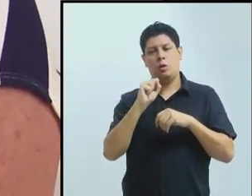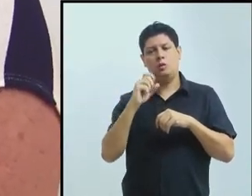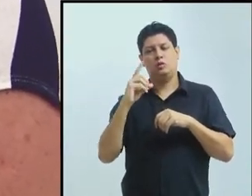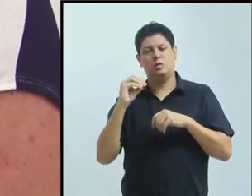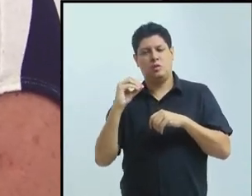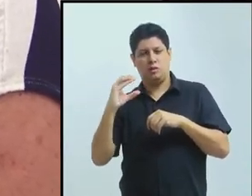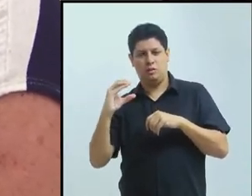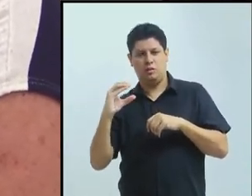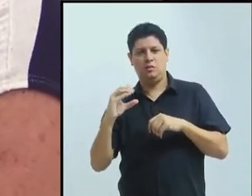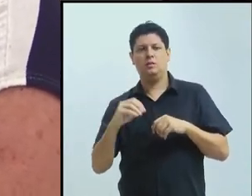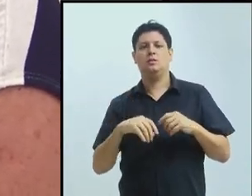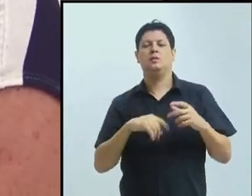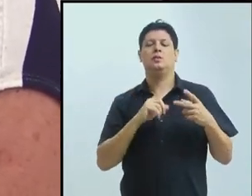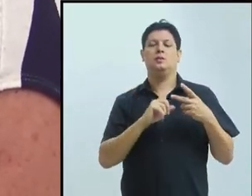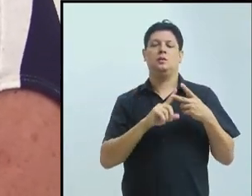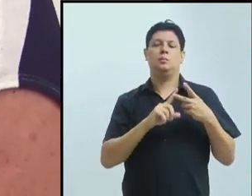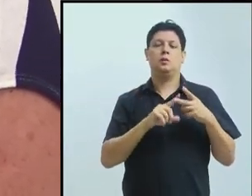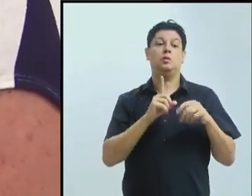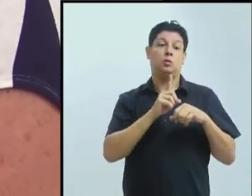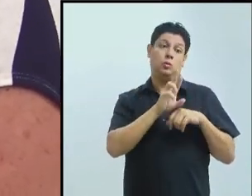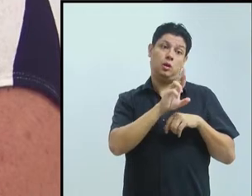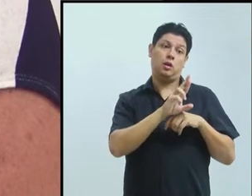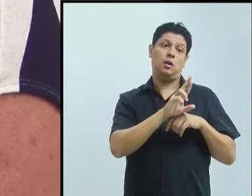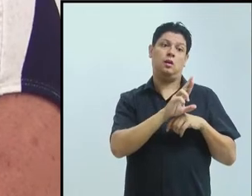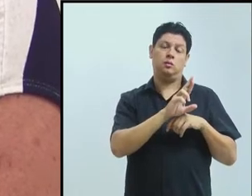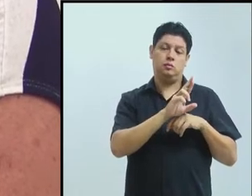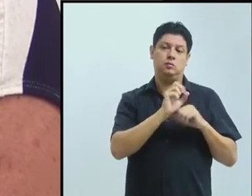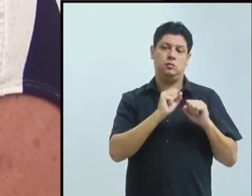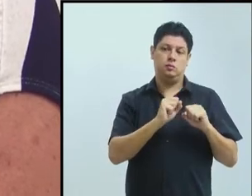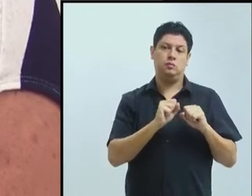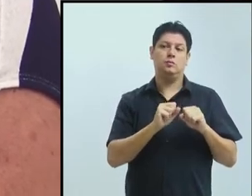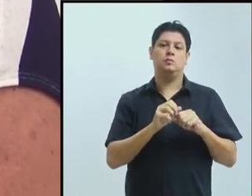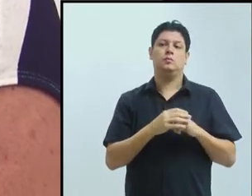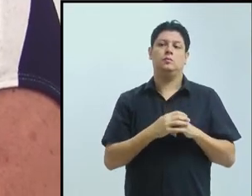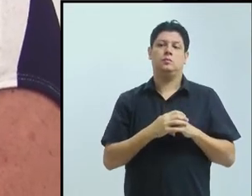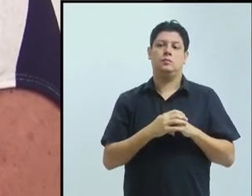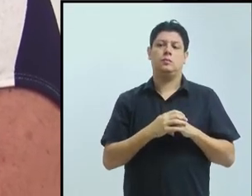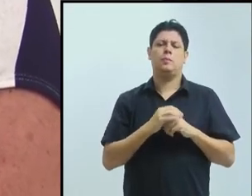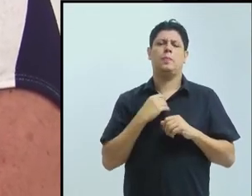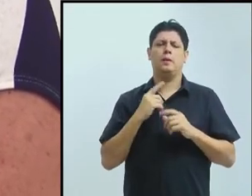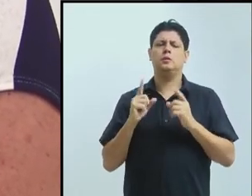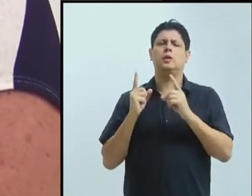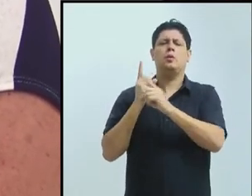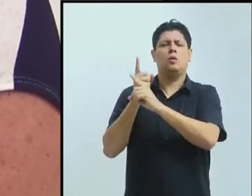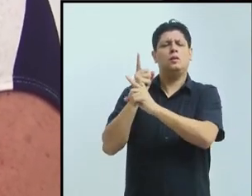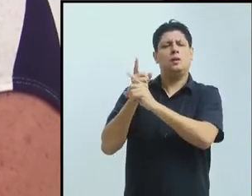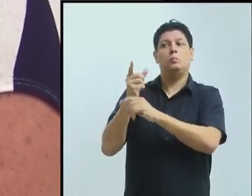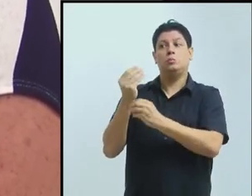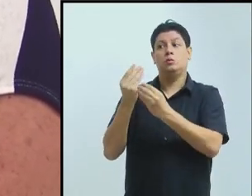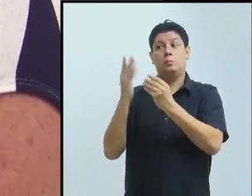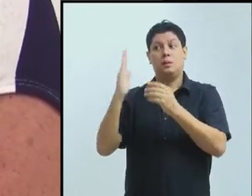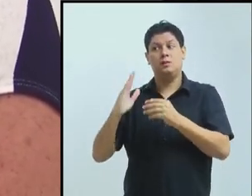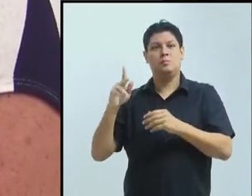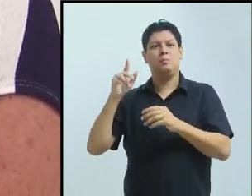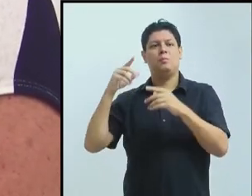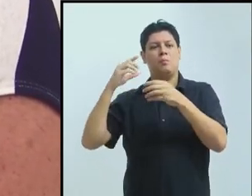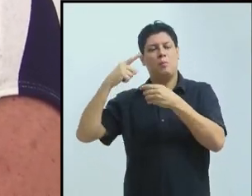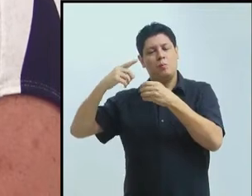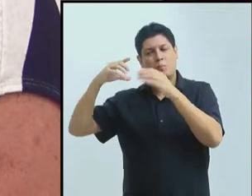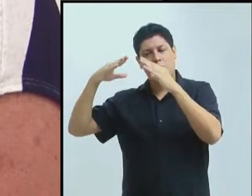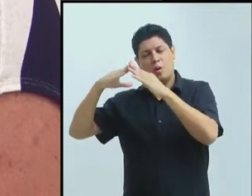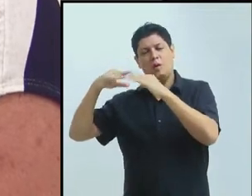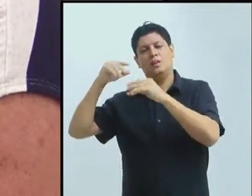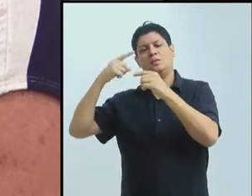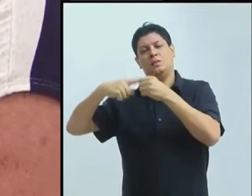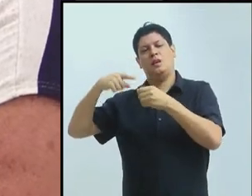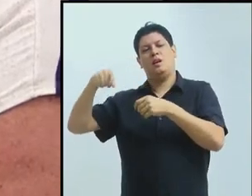brasileiros em Perúdia. É uma cidade linda e apaixonante, dá vontade de